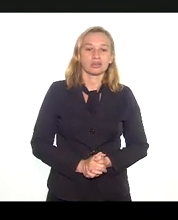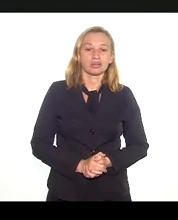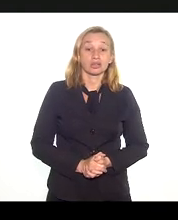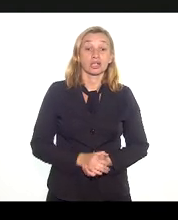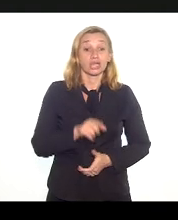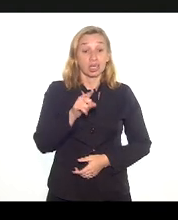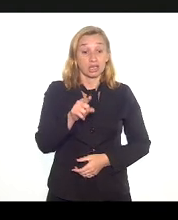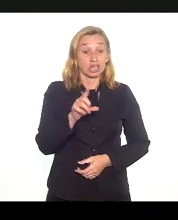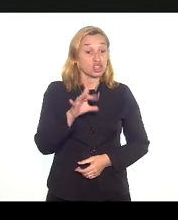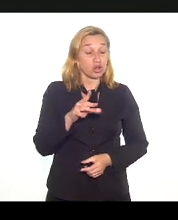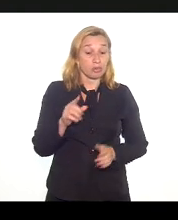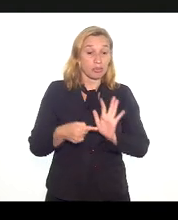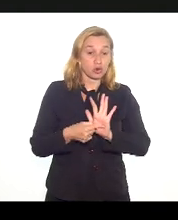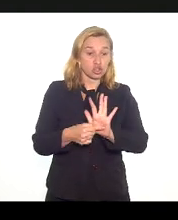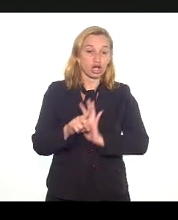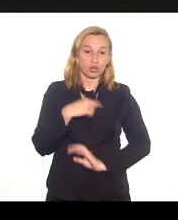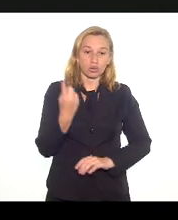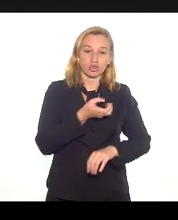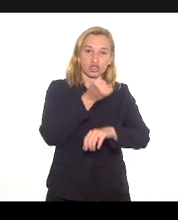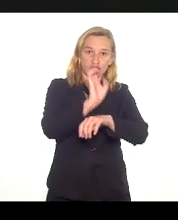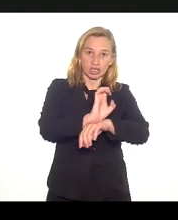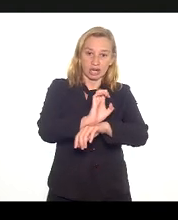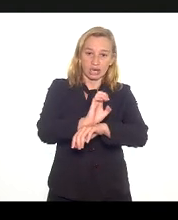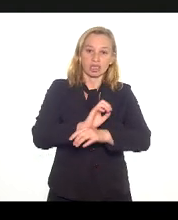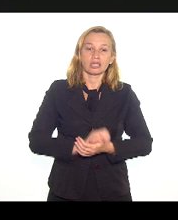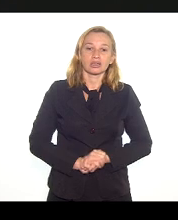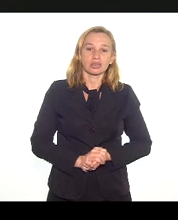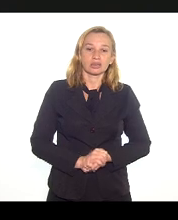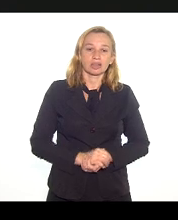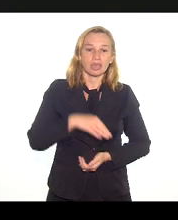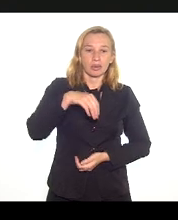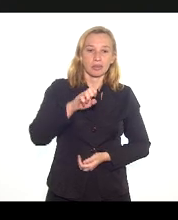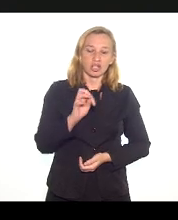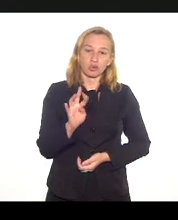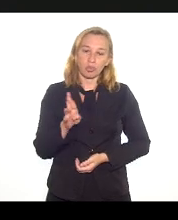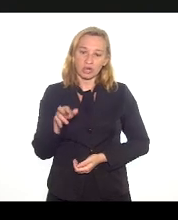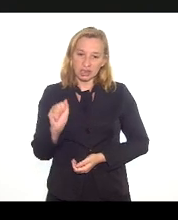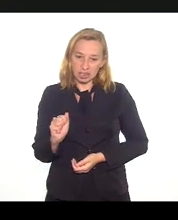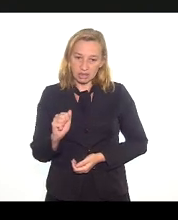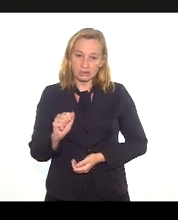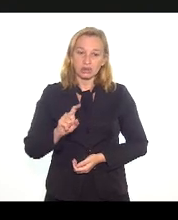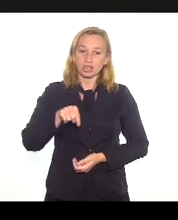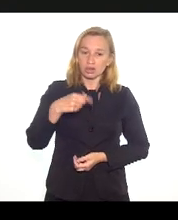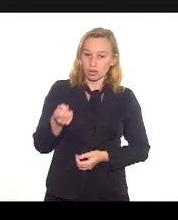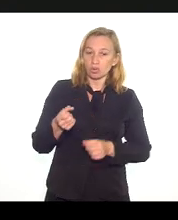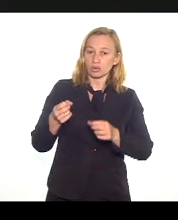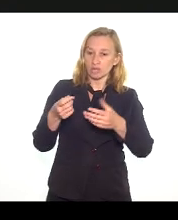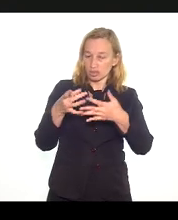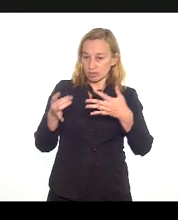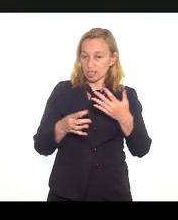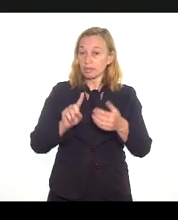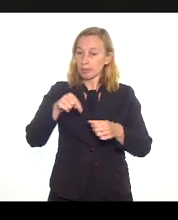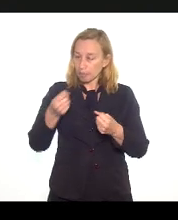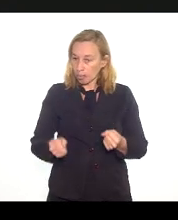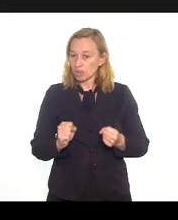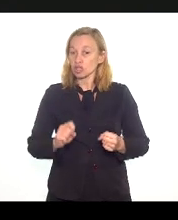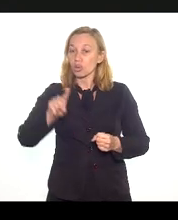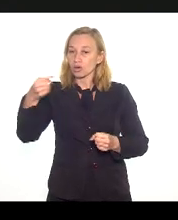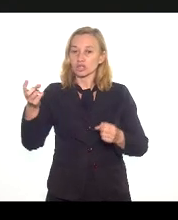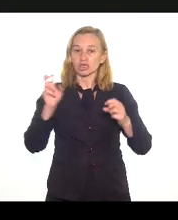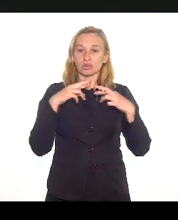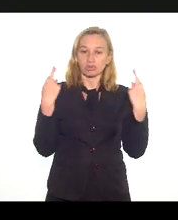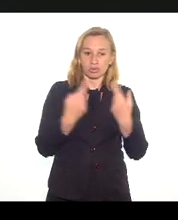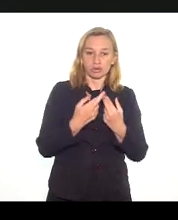Isso é só para mostrar que o nosso Estado é muito metropolitano, tem outros detalhes, mas a gente pode fazer outras reuniões, vai lá.